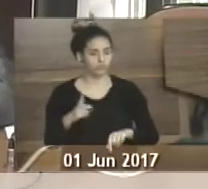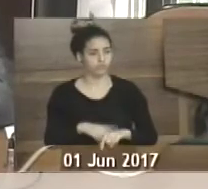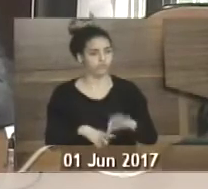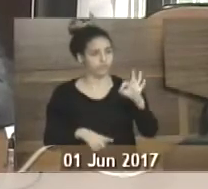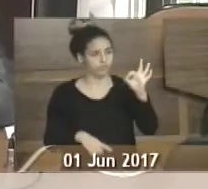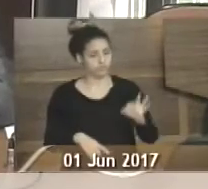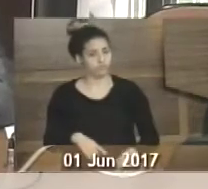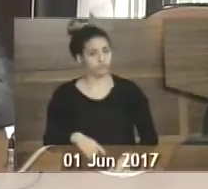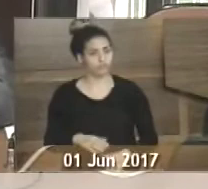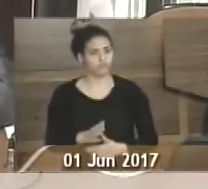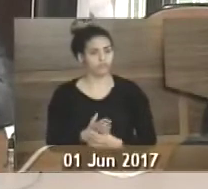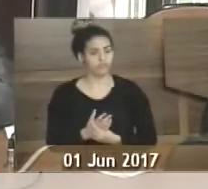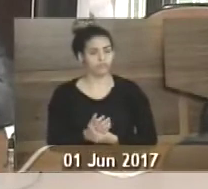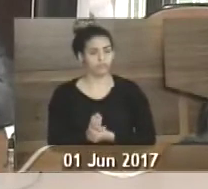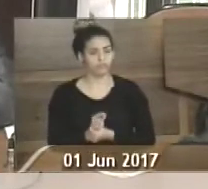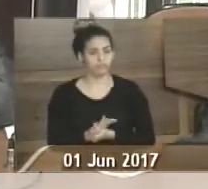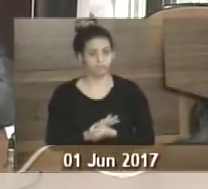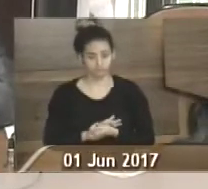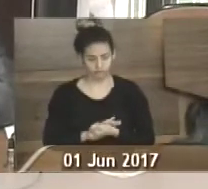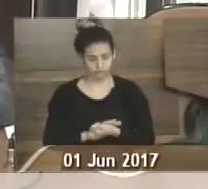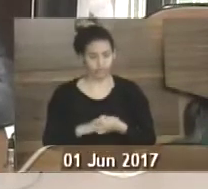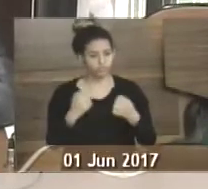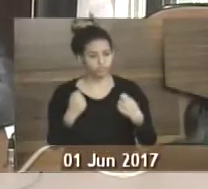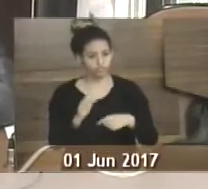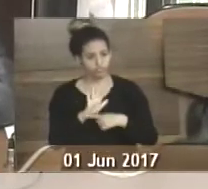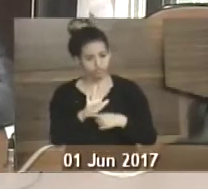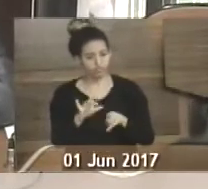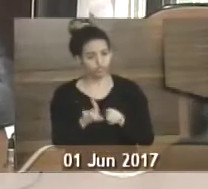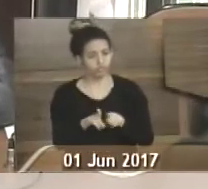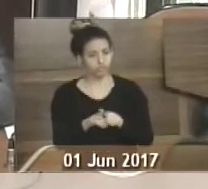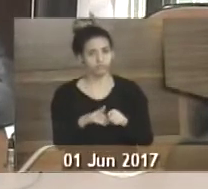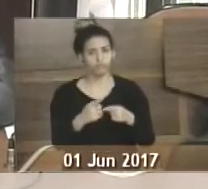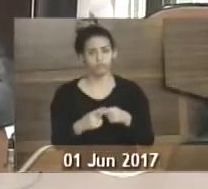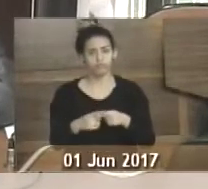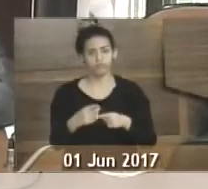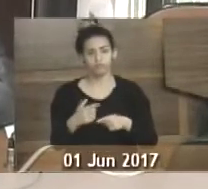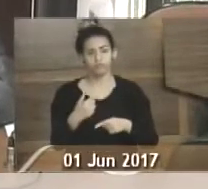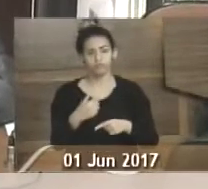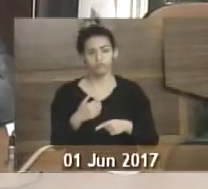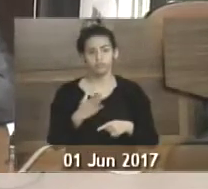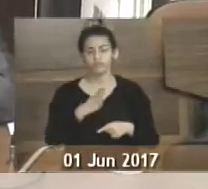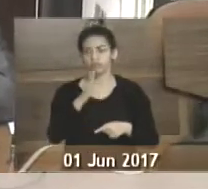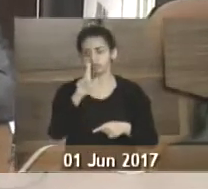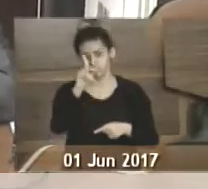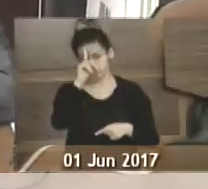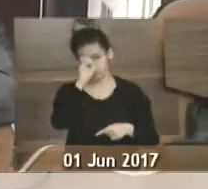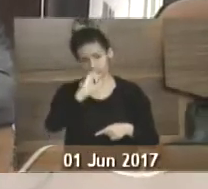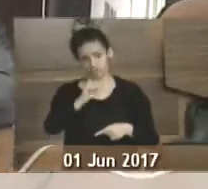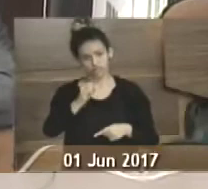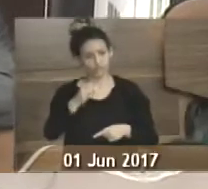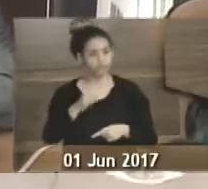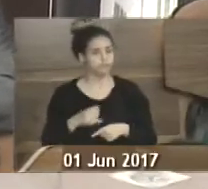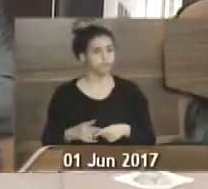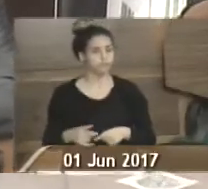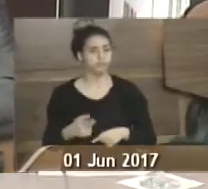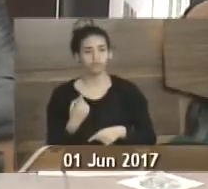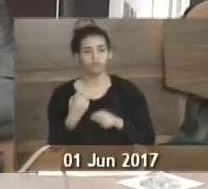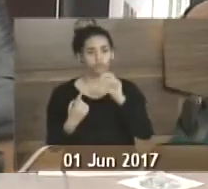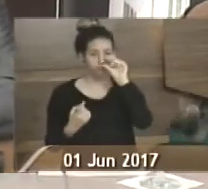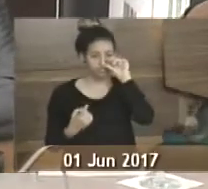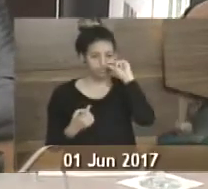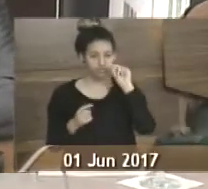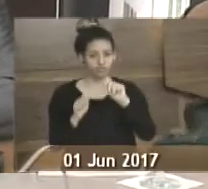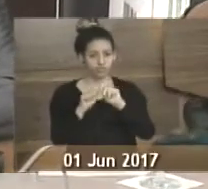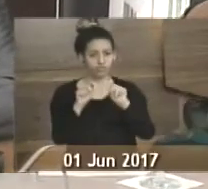hora certa. Entendeu? Tem que ajudar também, porque eu estive lá na HGJ, uma funcionária de